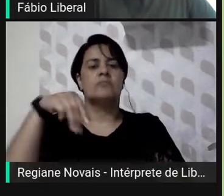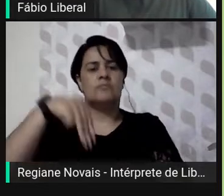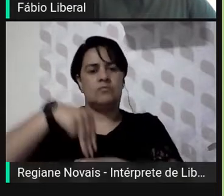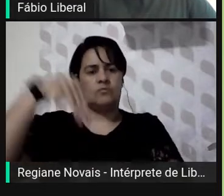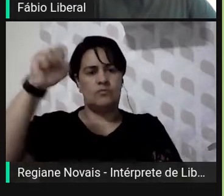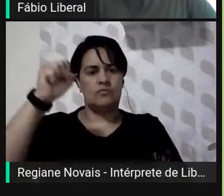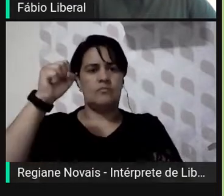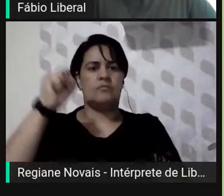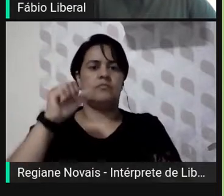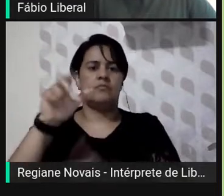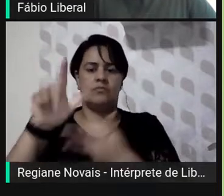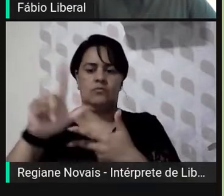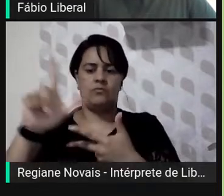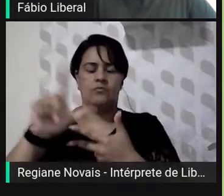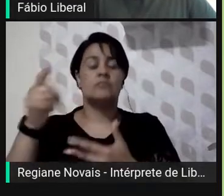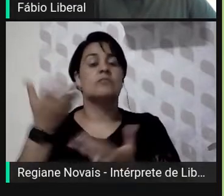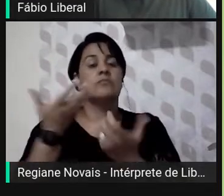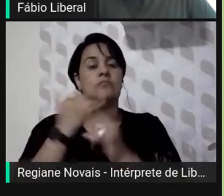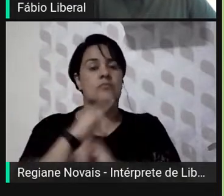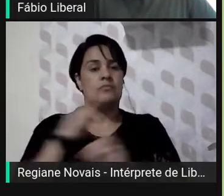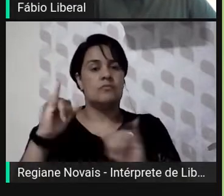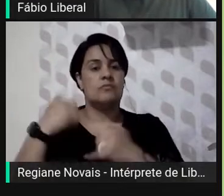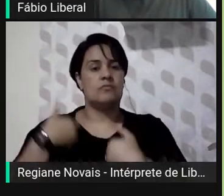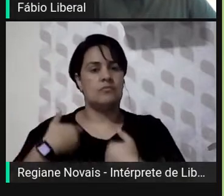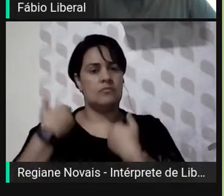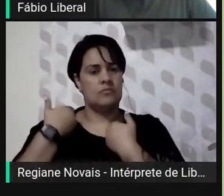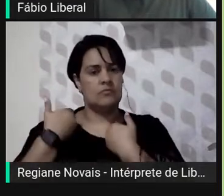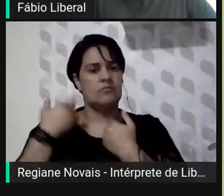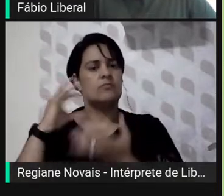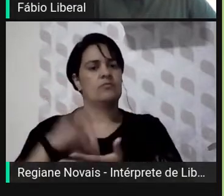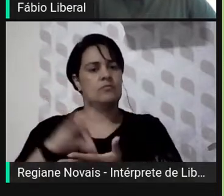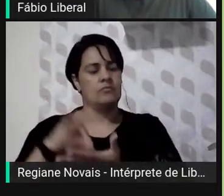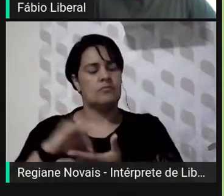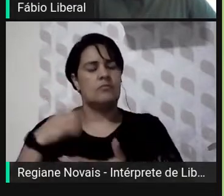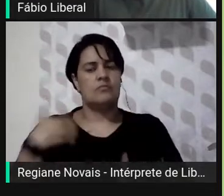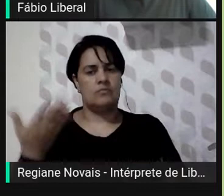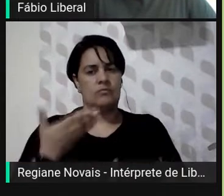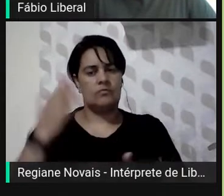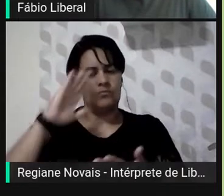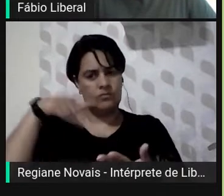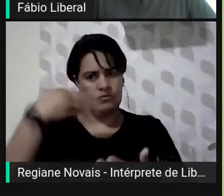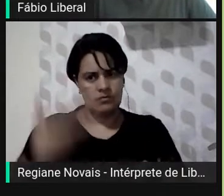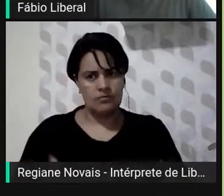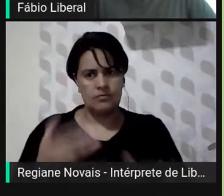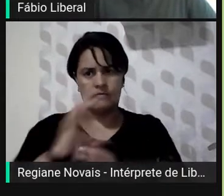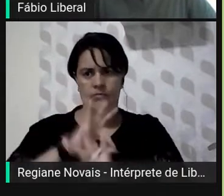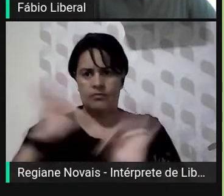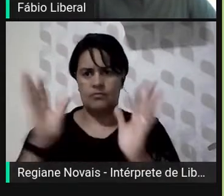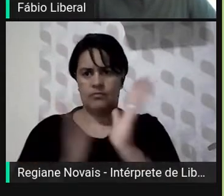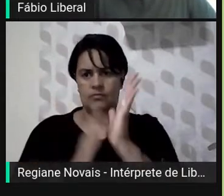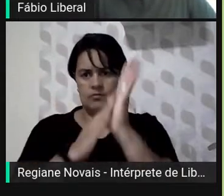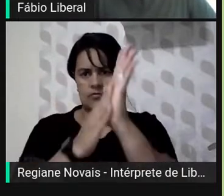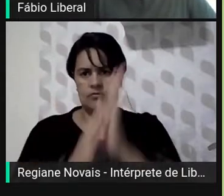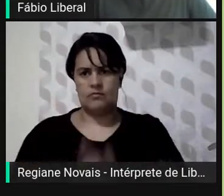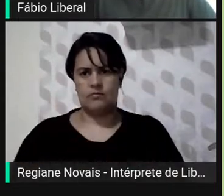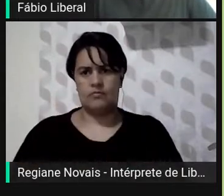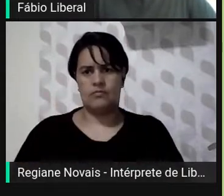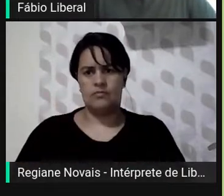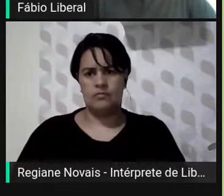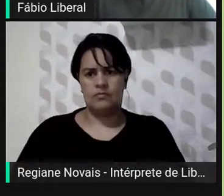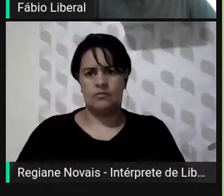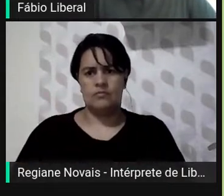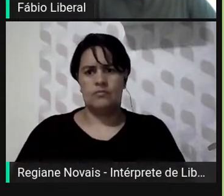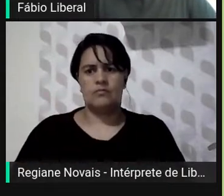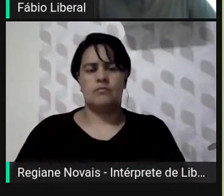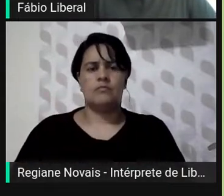compartilhar o orgulho que eu sinto por ser aluno do curso nesse momento de reconhecimento, é uma grande honra, parabéns. O trabalho que eu vou apresentar